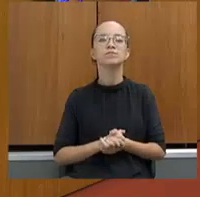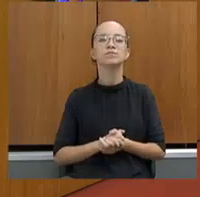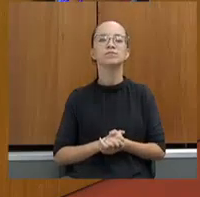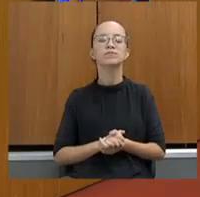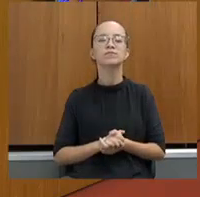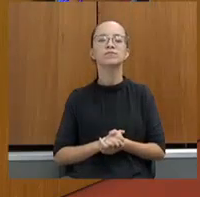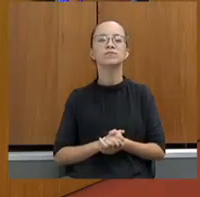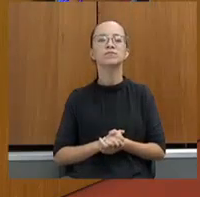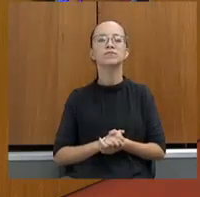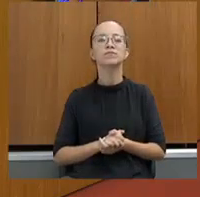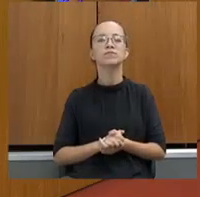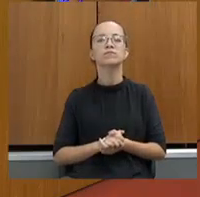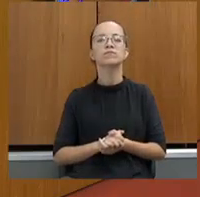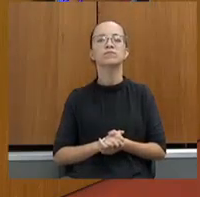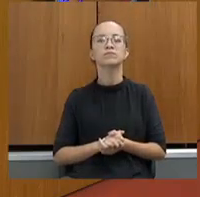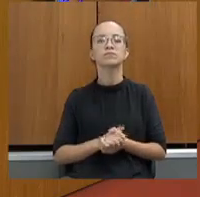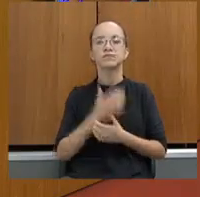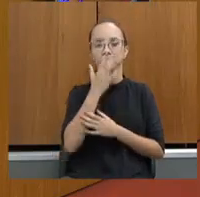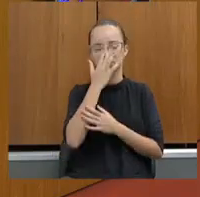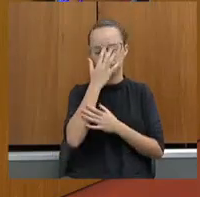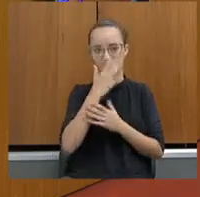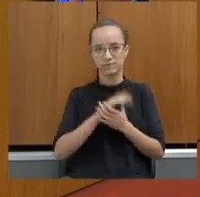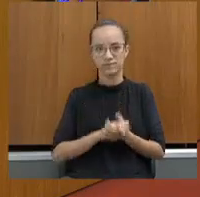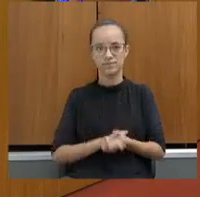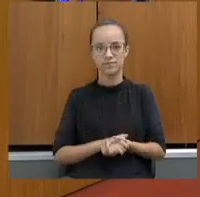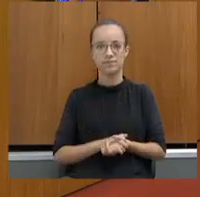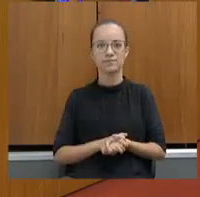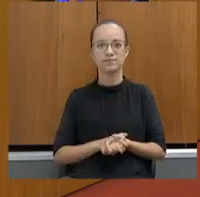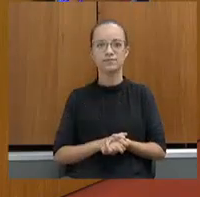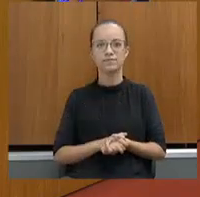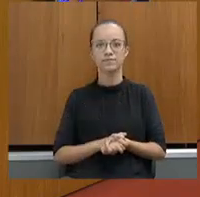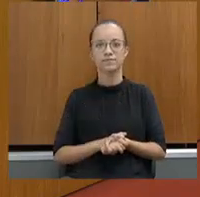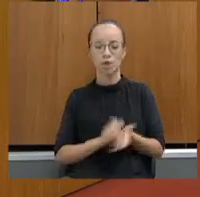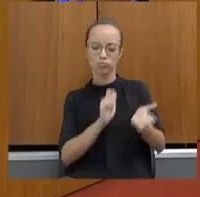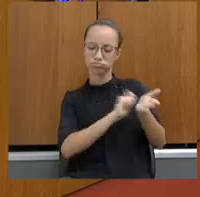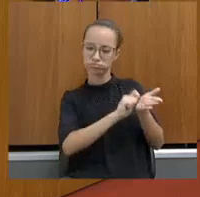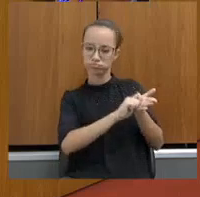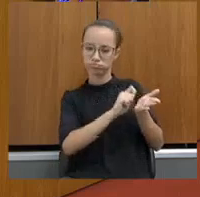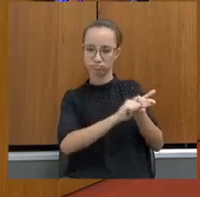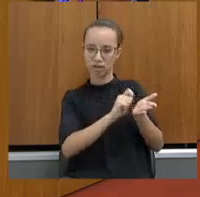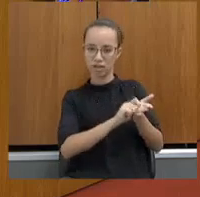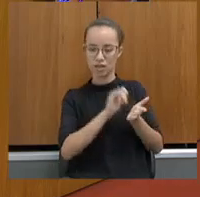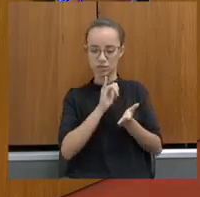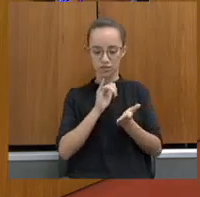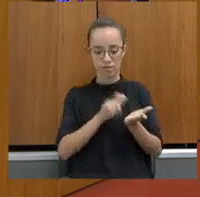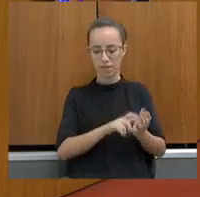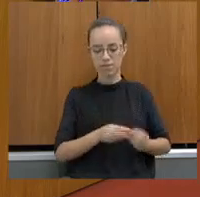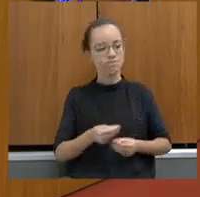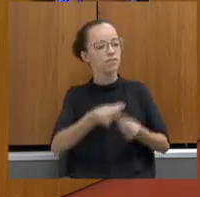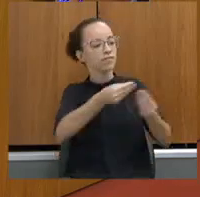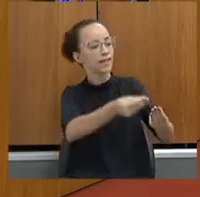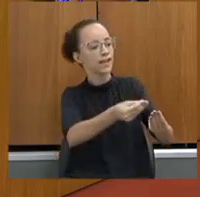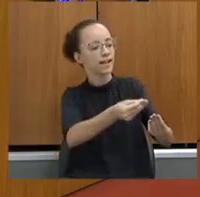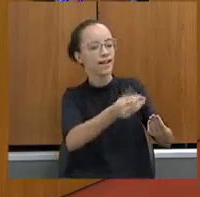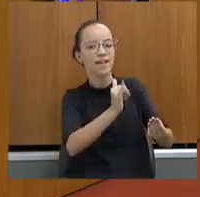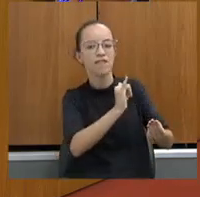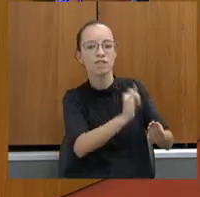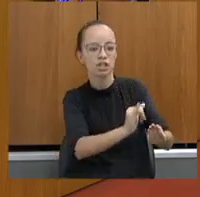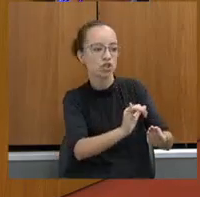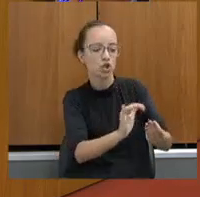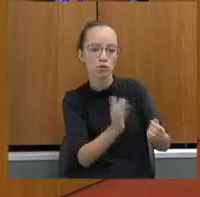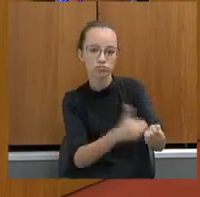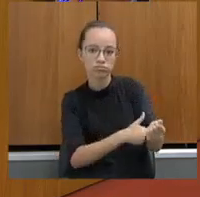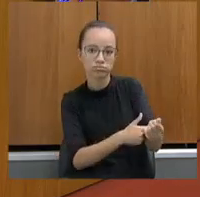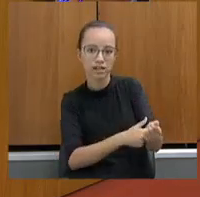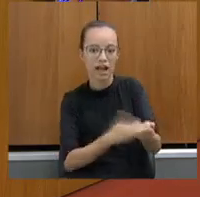A gente escreve aqui no bastidor, coloca do lado do parlamentar para ele só ler e concluir. Ele vai e fala que a gente está cobrando dele.